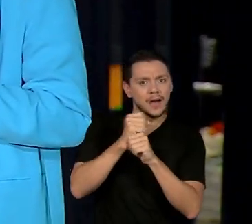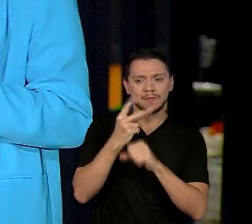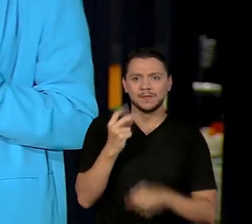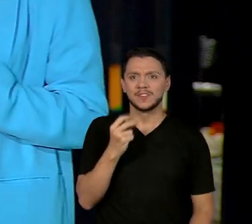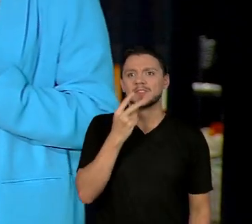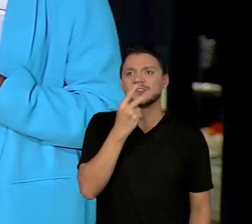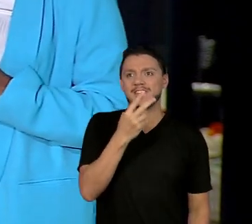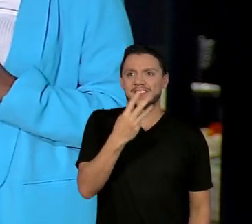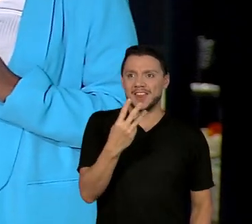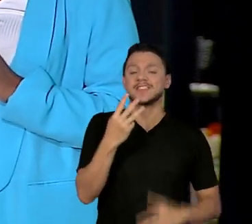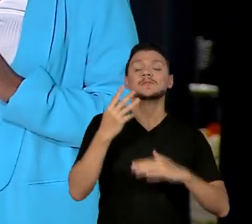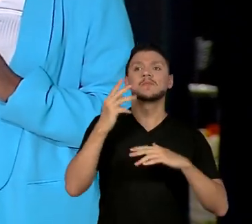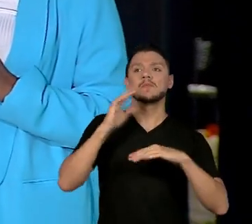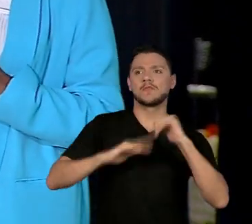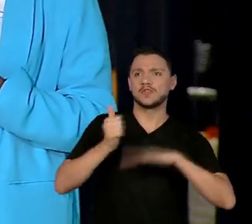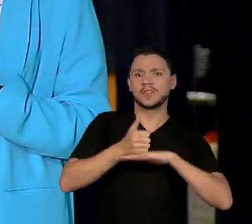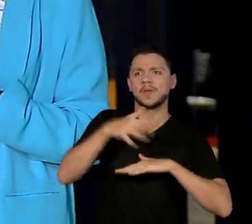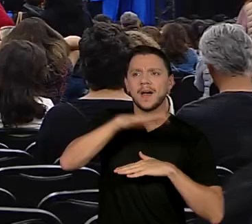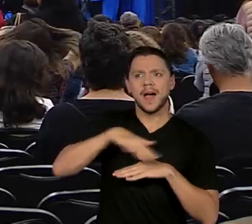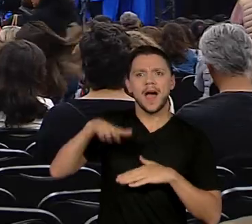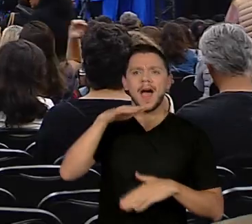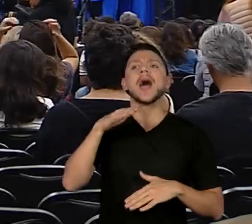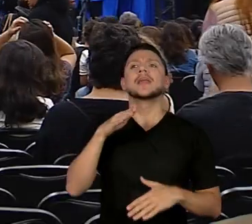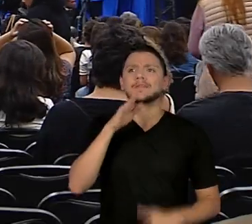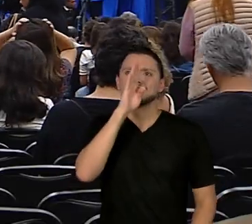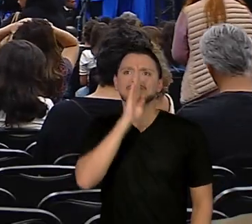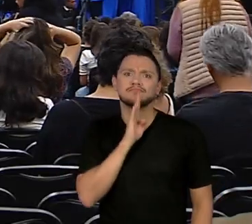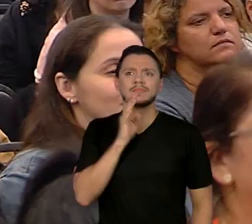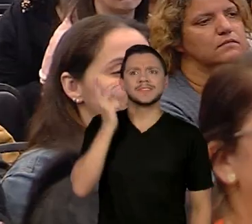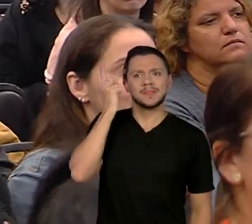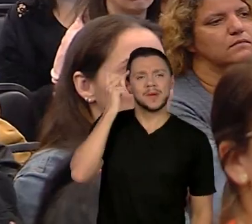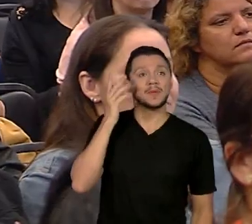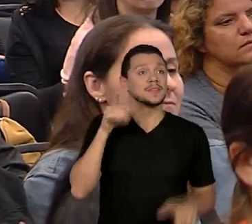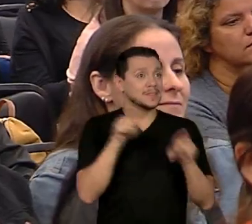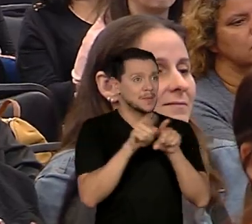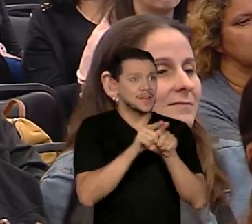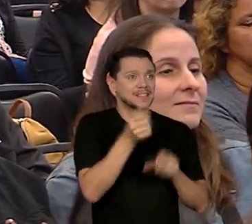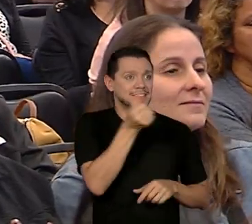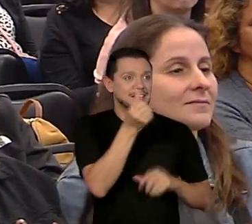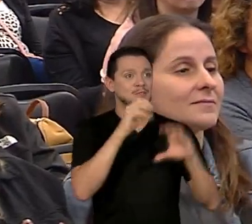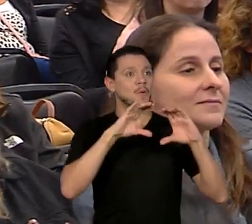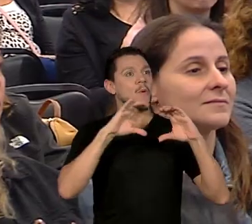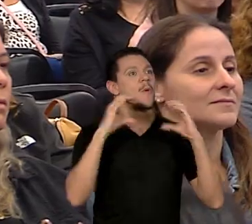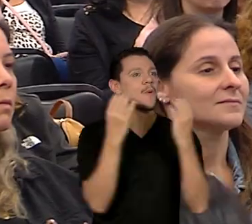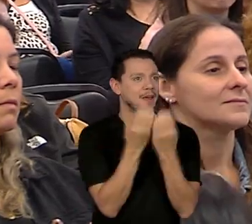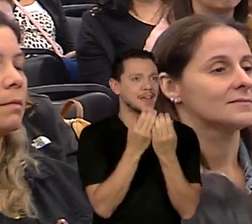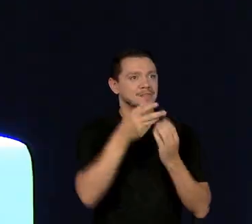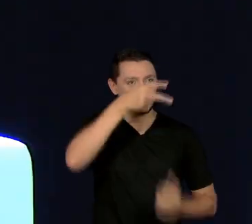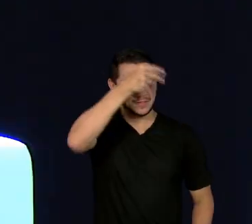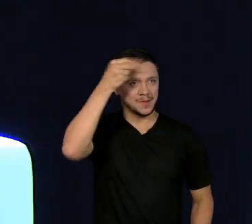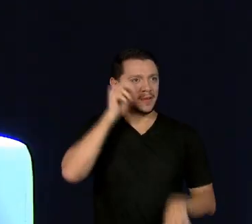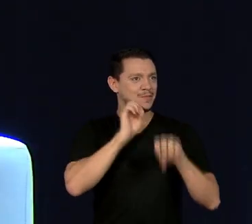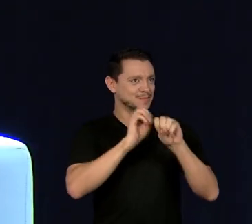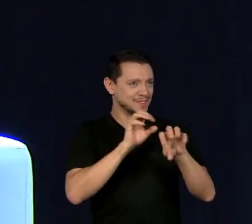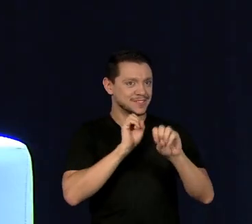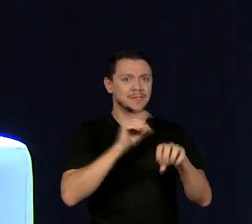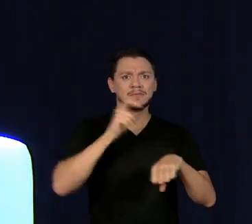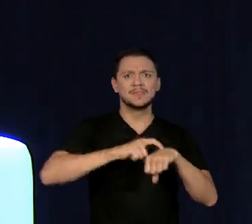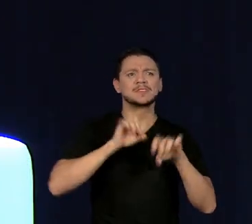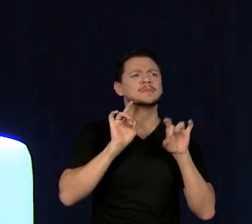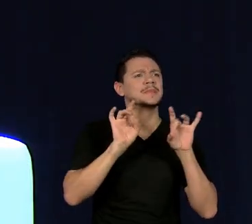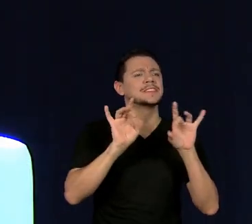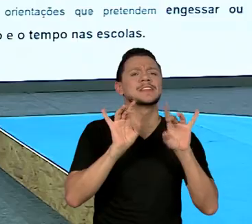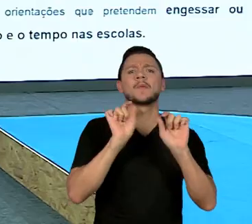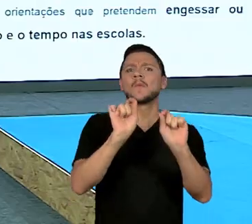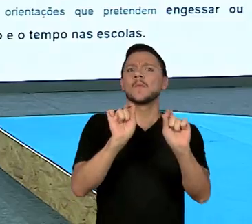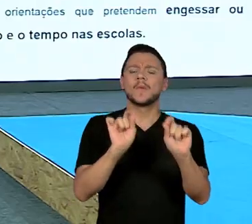verdade. E neste mesmo complexo aconteceu também o 6º Congresso Municipal de Educação. Momento especial de conectar saberes,